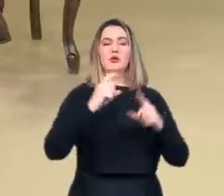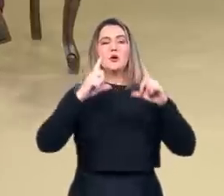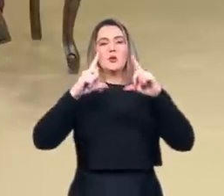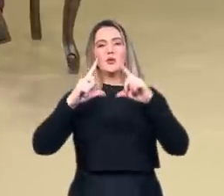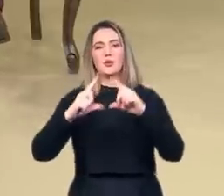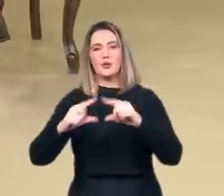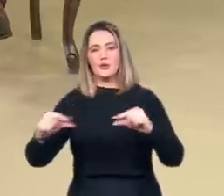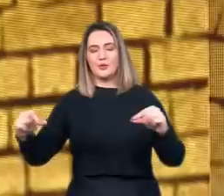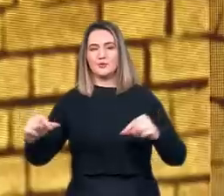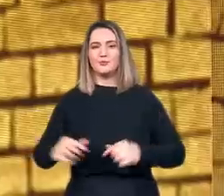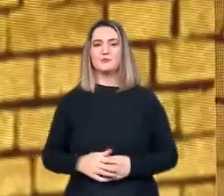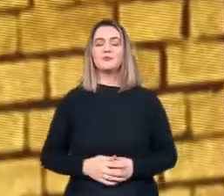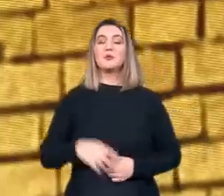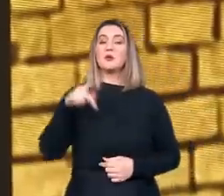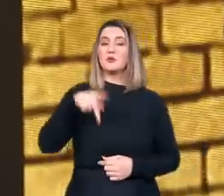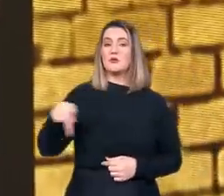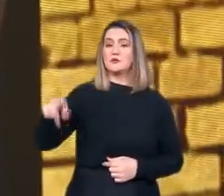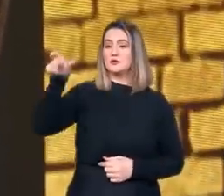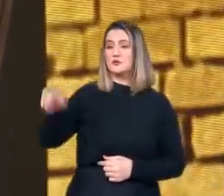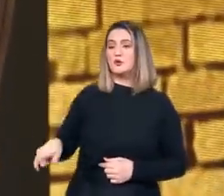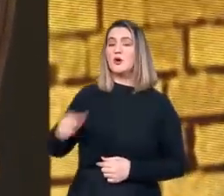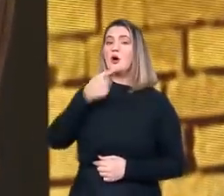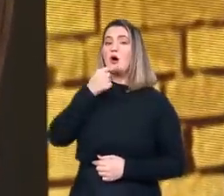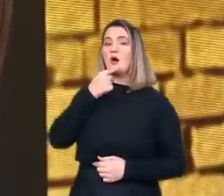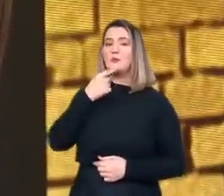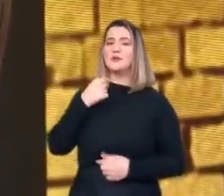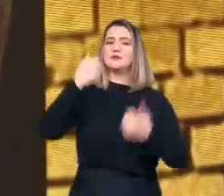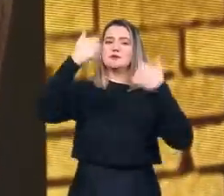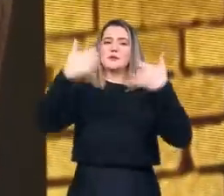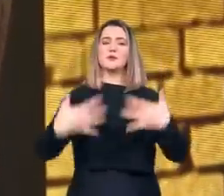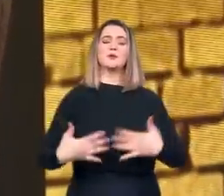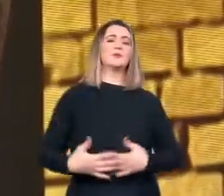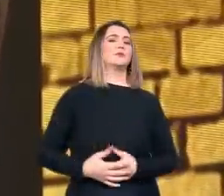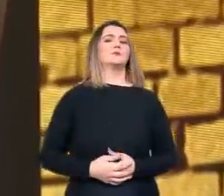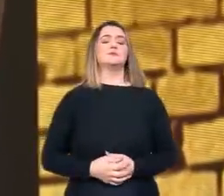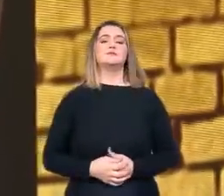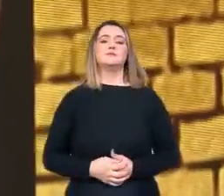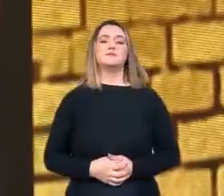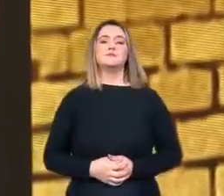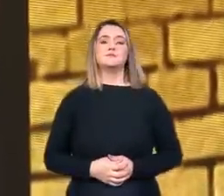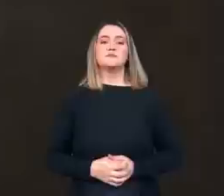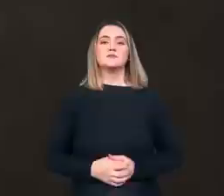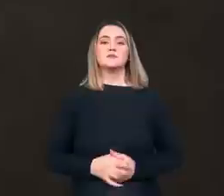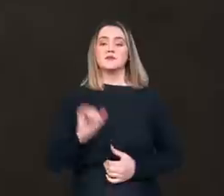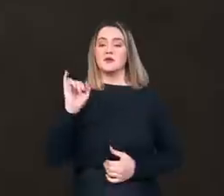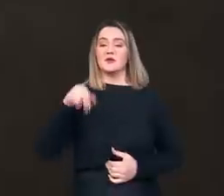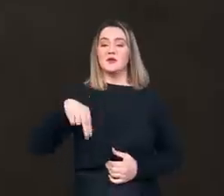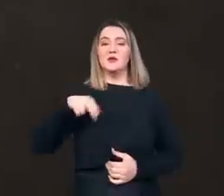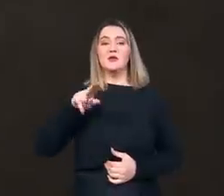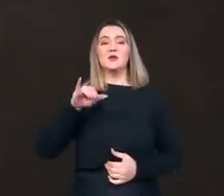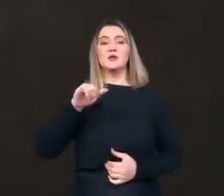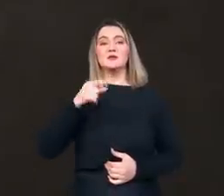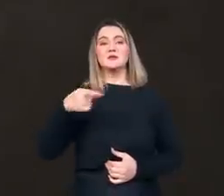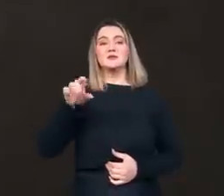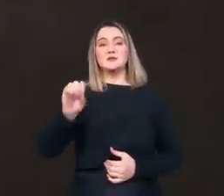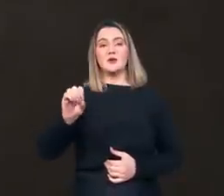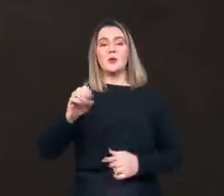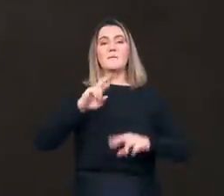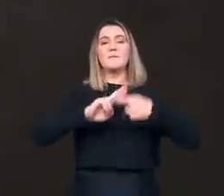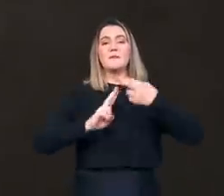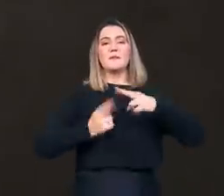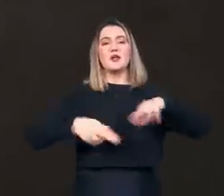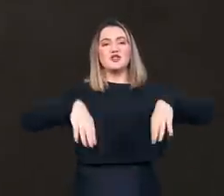Inquisição. O próprio professor Borromeu explicou mais tarde o seguinte, abro aspas, a Inquisição medieval